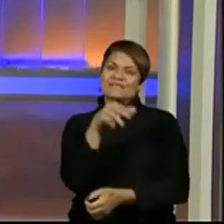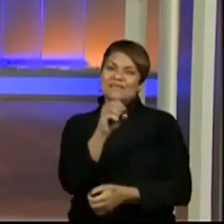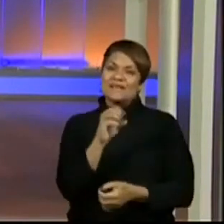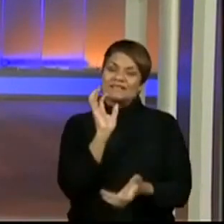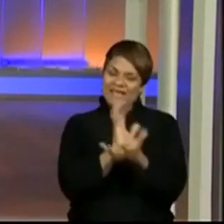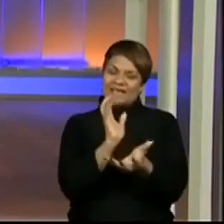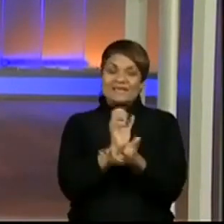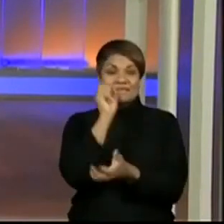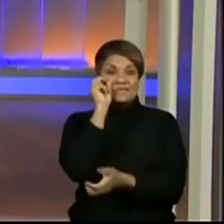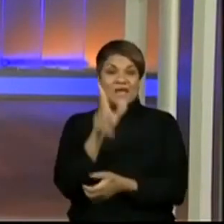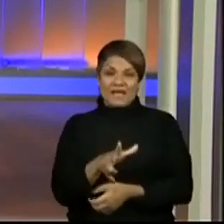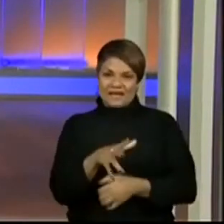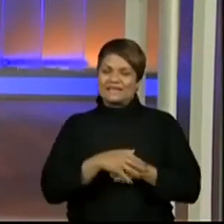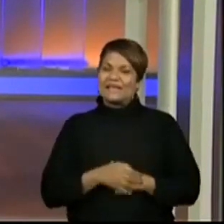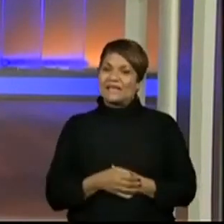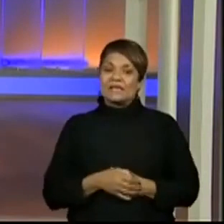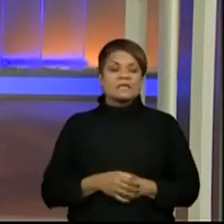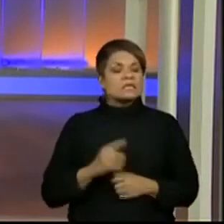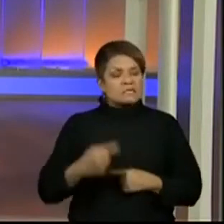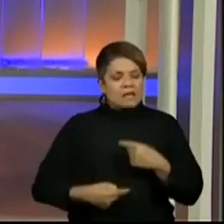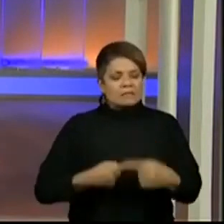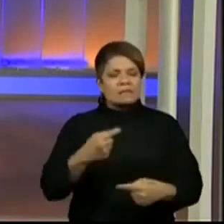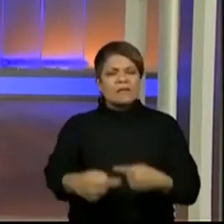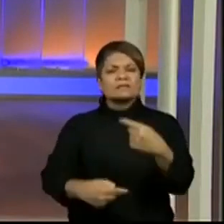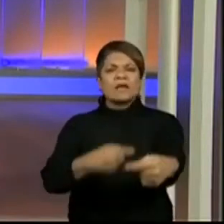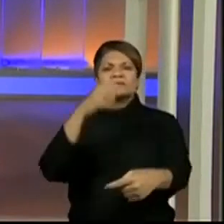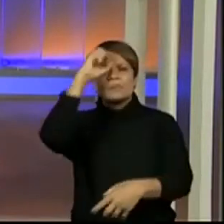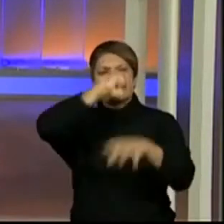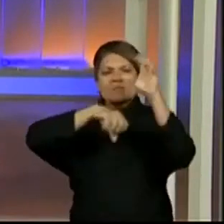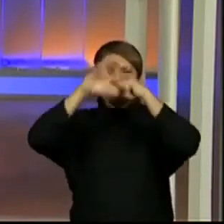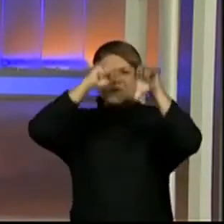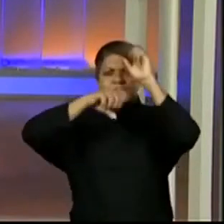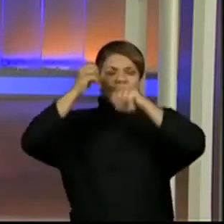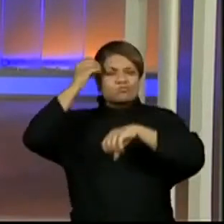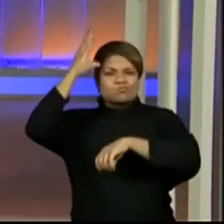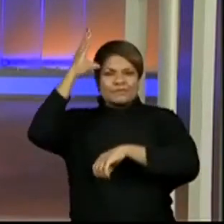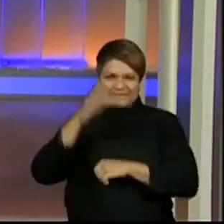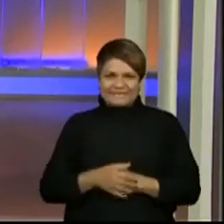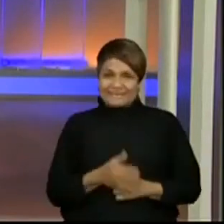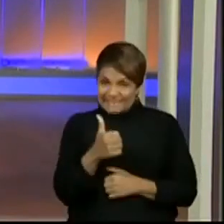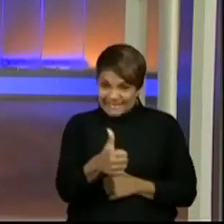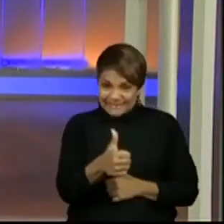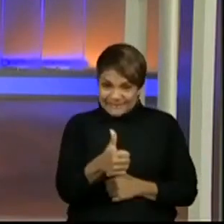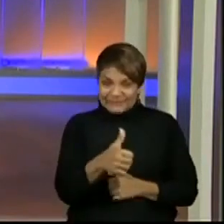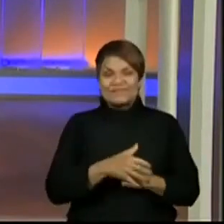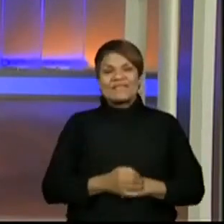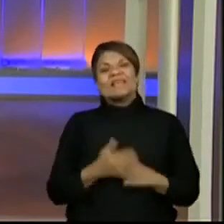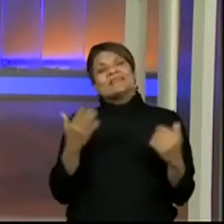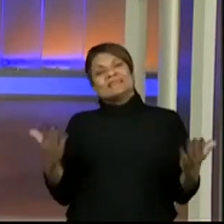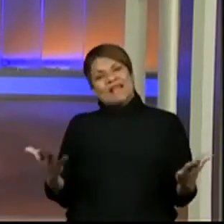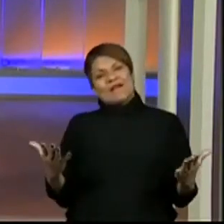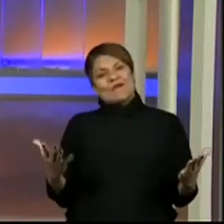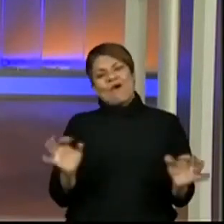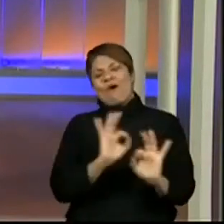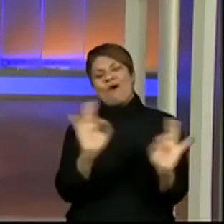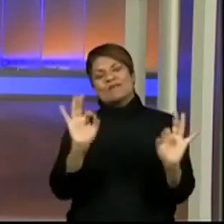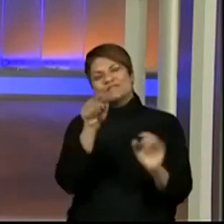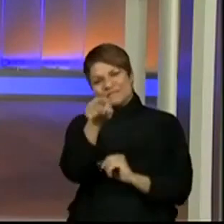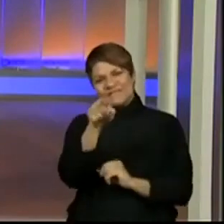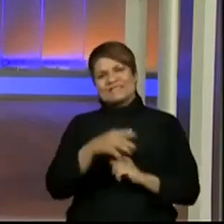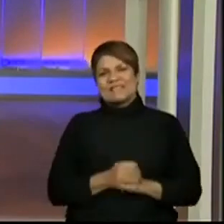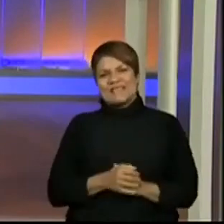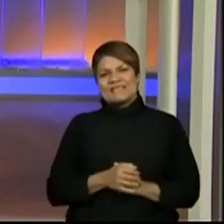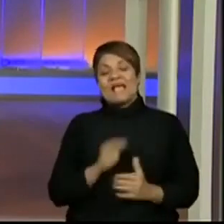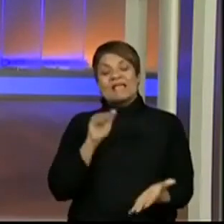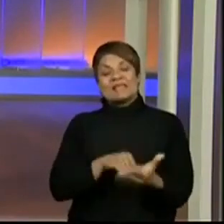pela galerinha esperta, que a cada aula aprende mais um pouquinho. Tá certo? Então, tudo de ótimo para vocês.